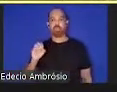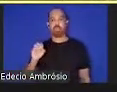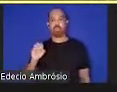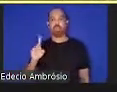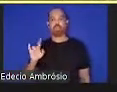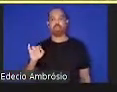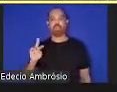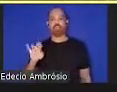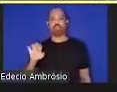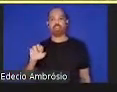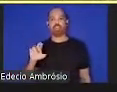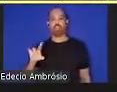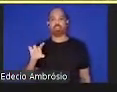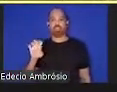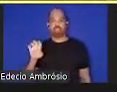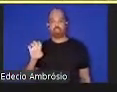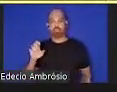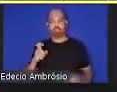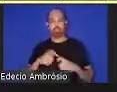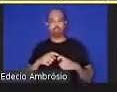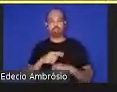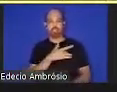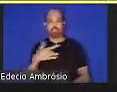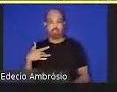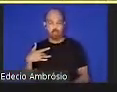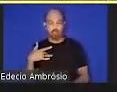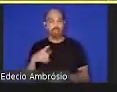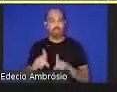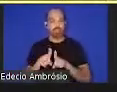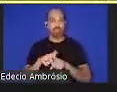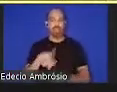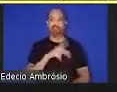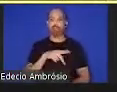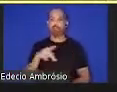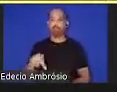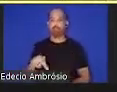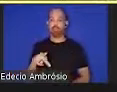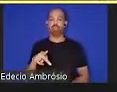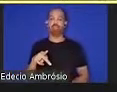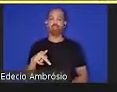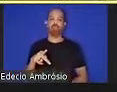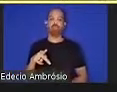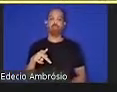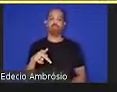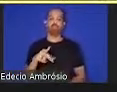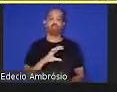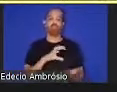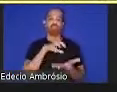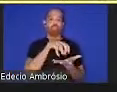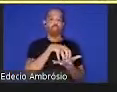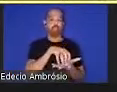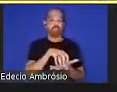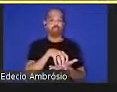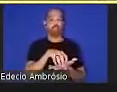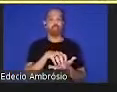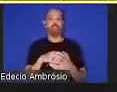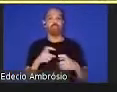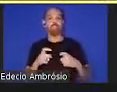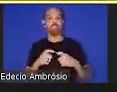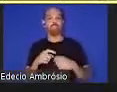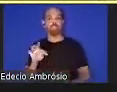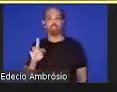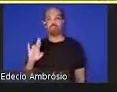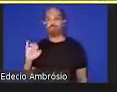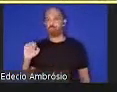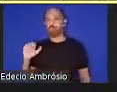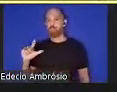medicina e saúde, bem como um professor do Centro de Medicina Tropical e Saúde